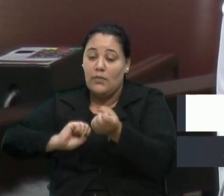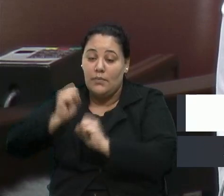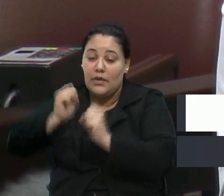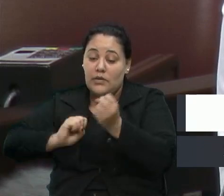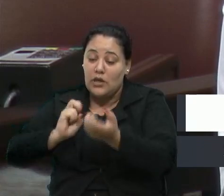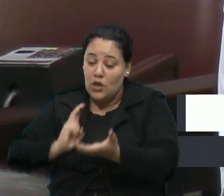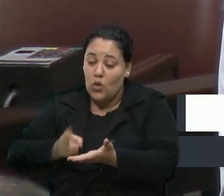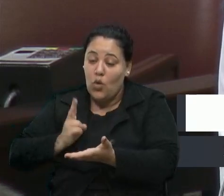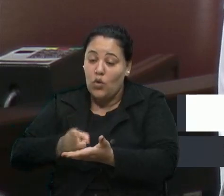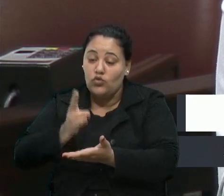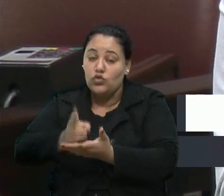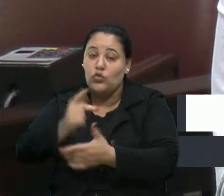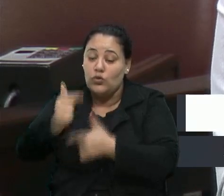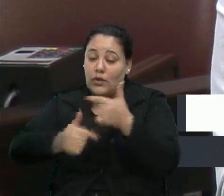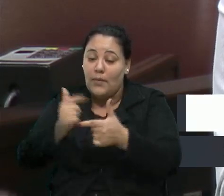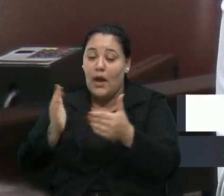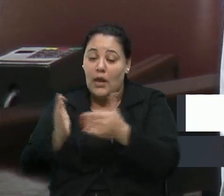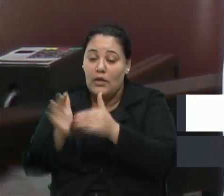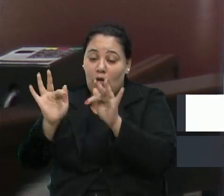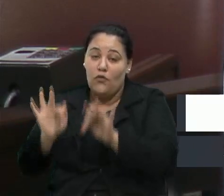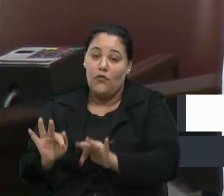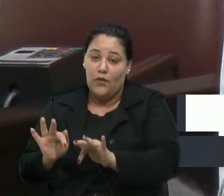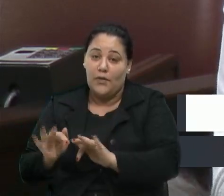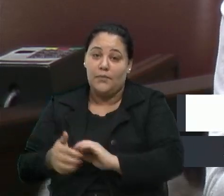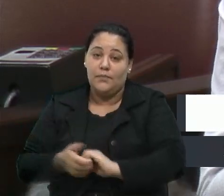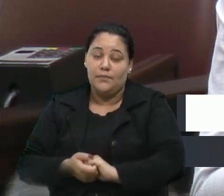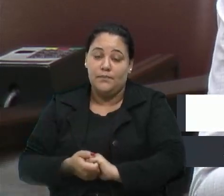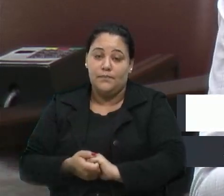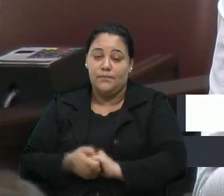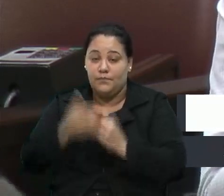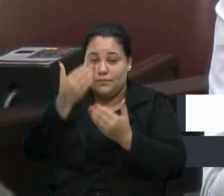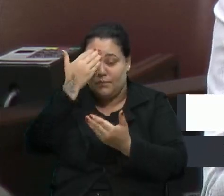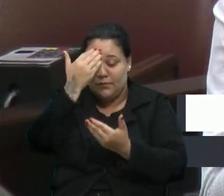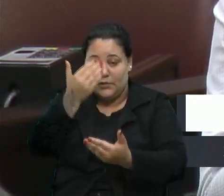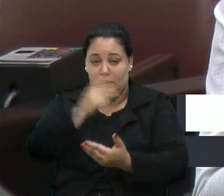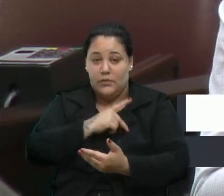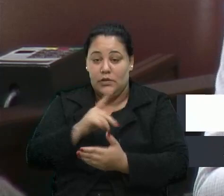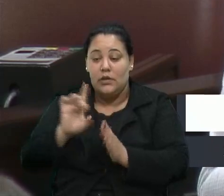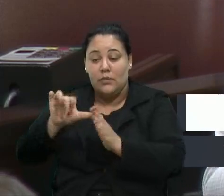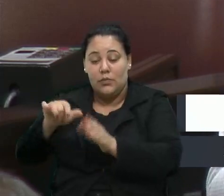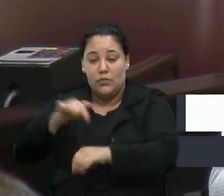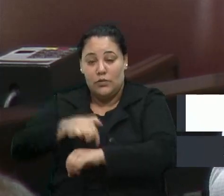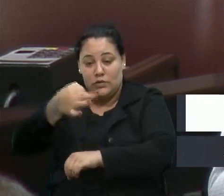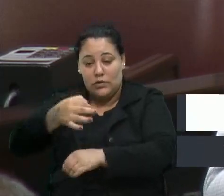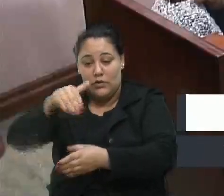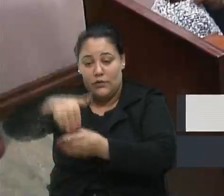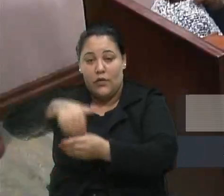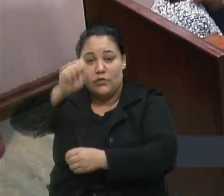aos seus projetos para que não aconteça esse tipo de situação. Muito obrigado, Sr. Presidente. No momento oportuno estarei votando favorável. Obrigado.